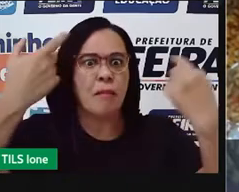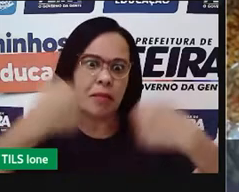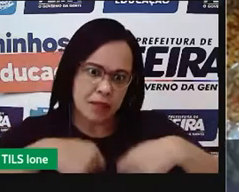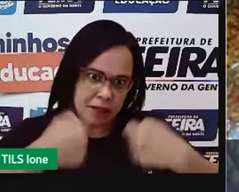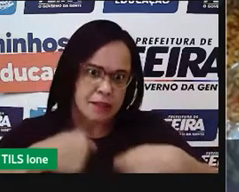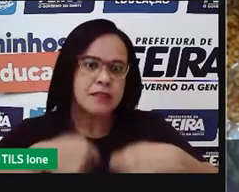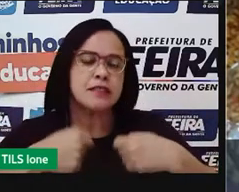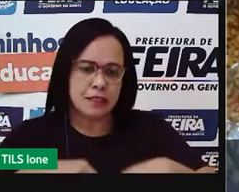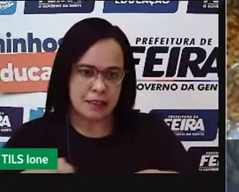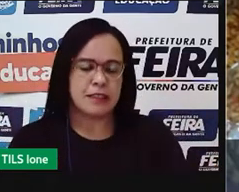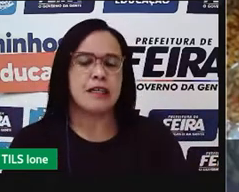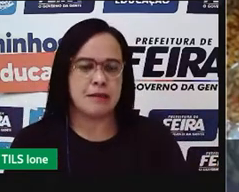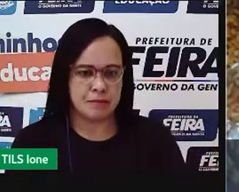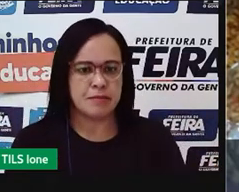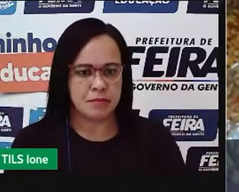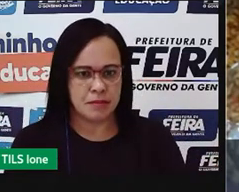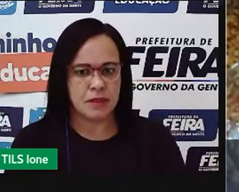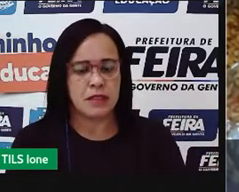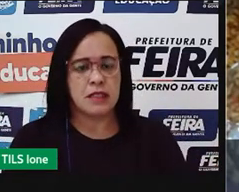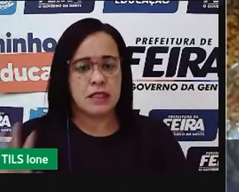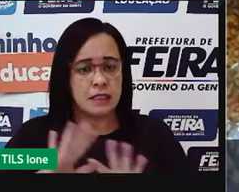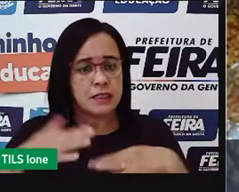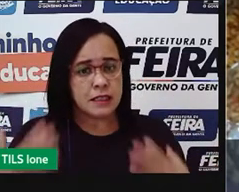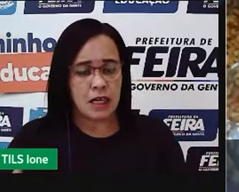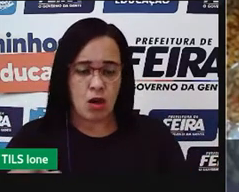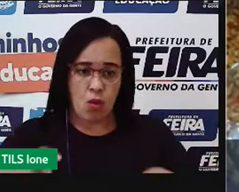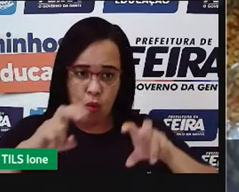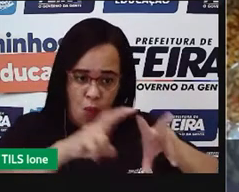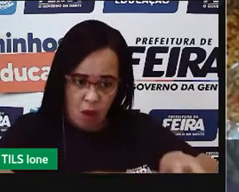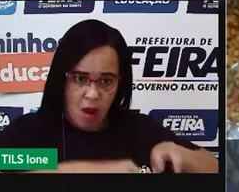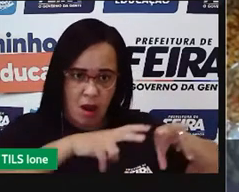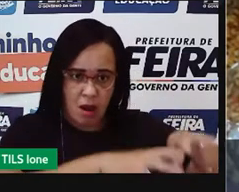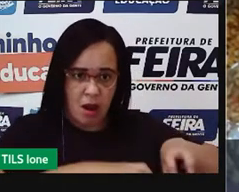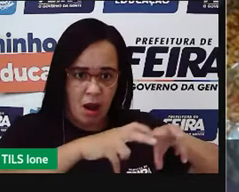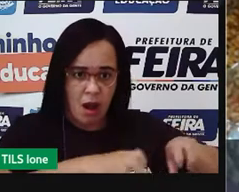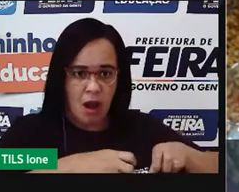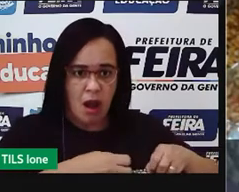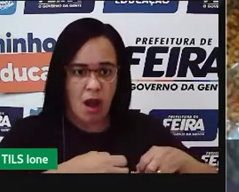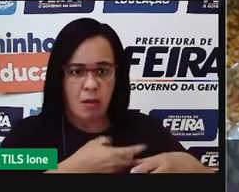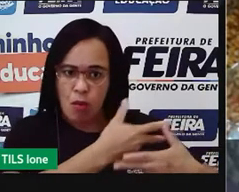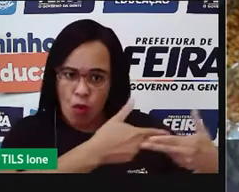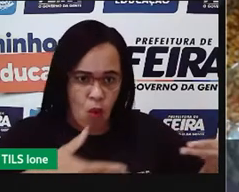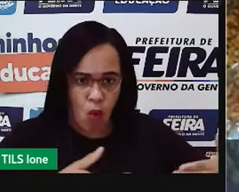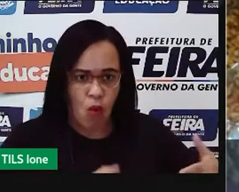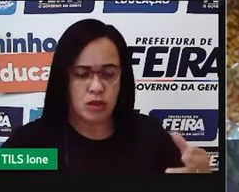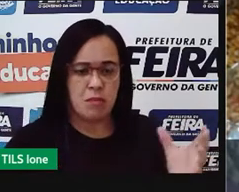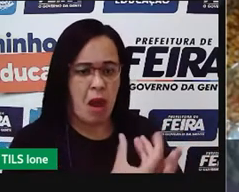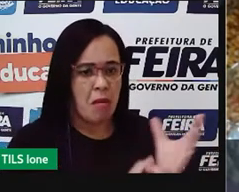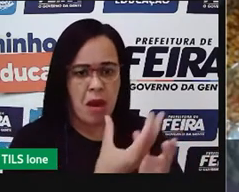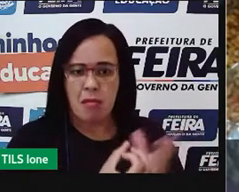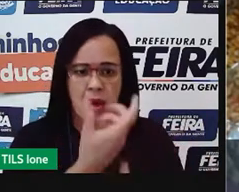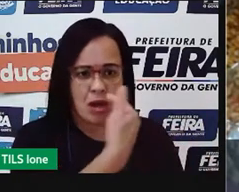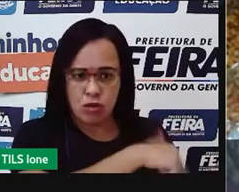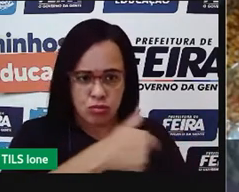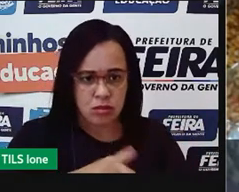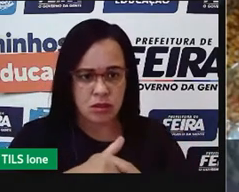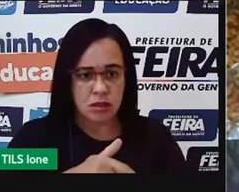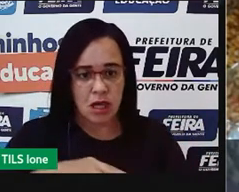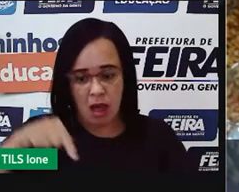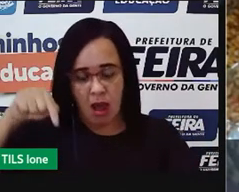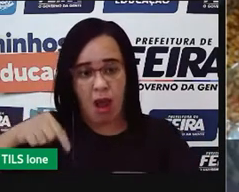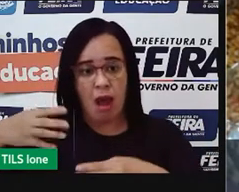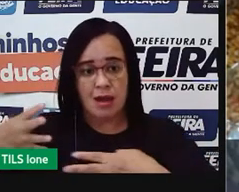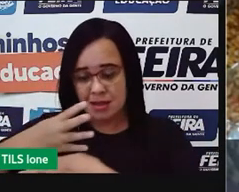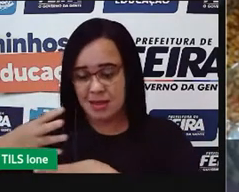o campo não planta, a cidade não janta. Então, tem aí vários produtos, né, muito voltados, porque